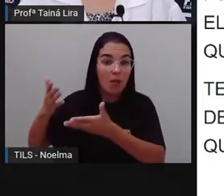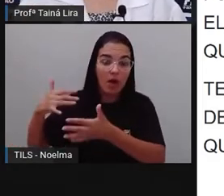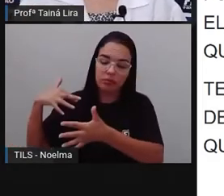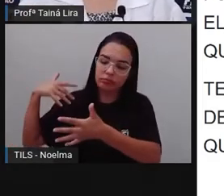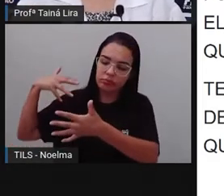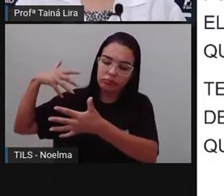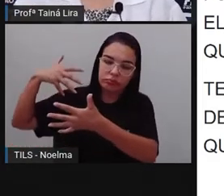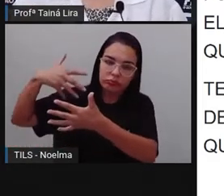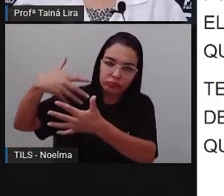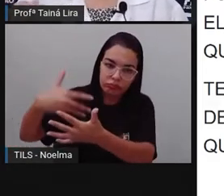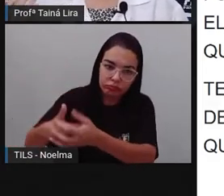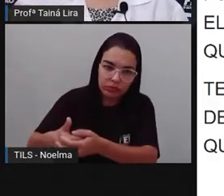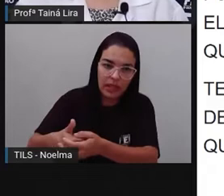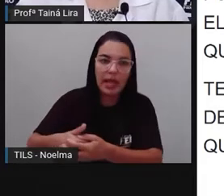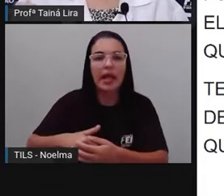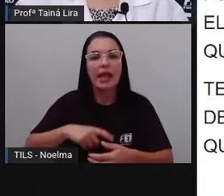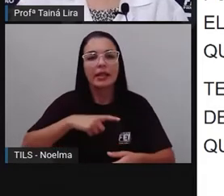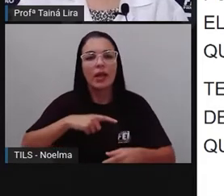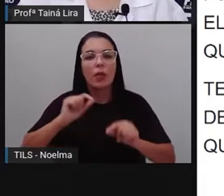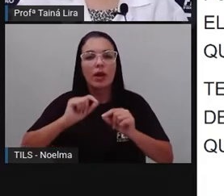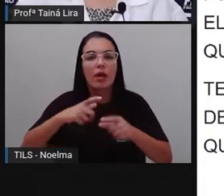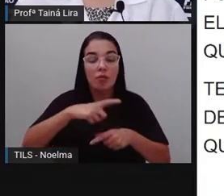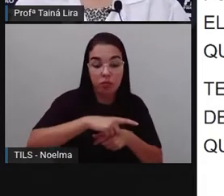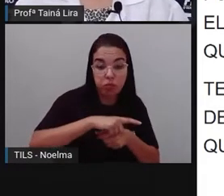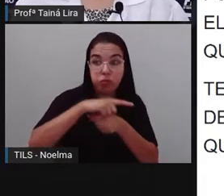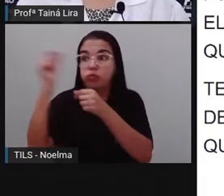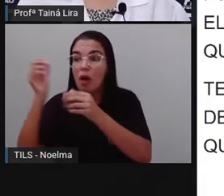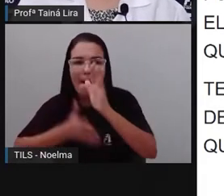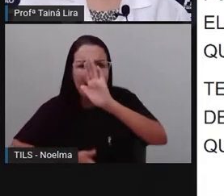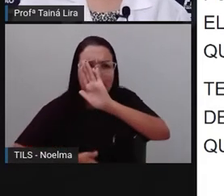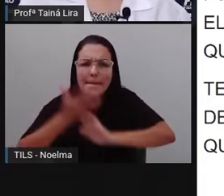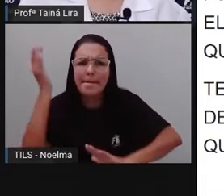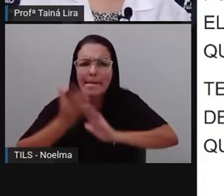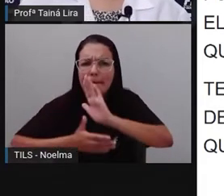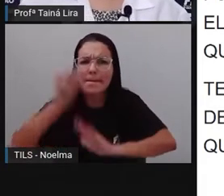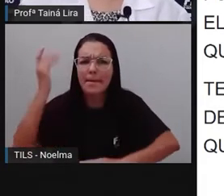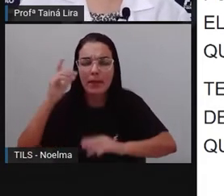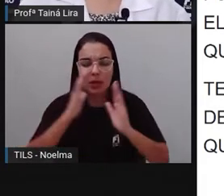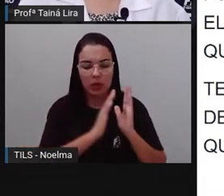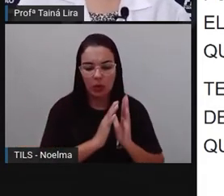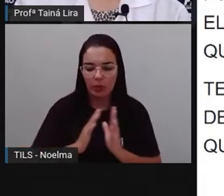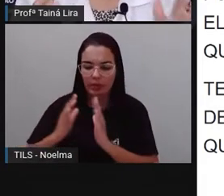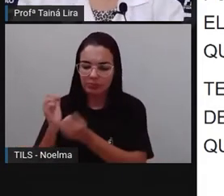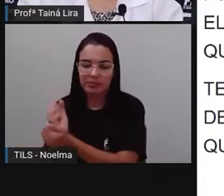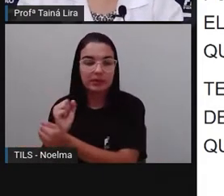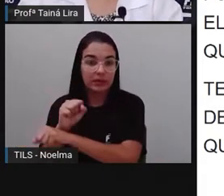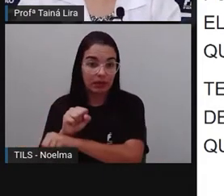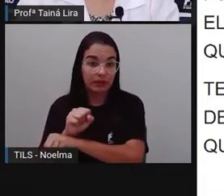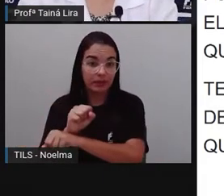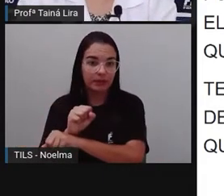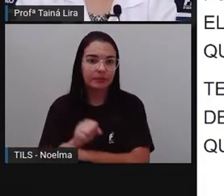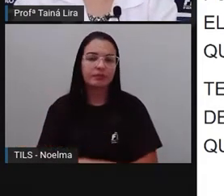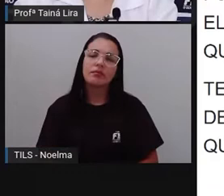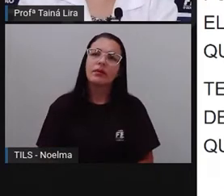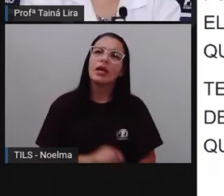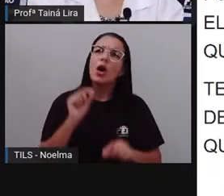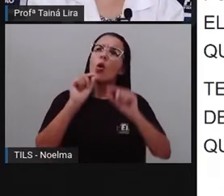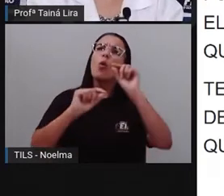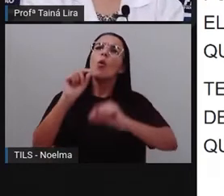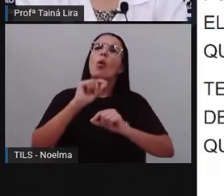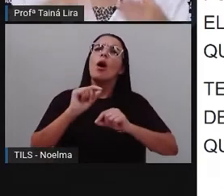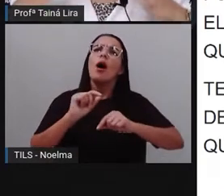escravizados e que eram fugitivos durante o período da escravidão. Então, vamos lá. Primeiro a Prova, e o que é um